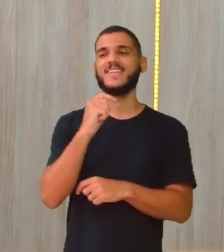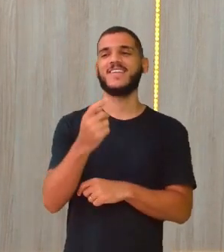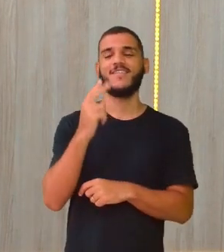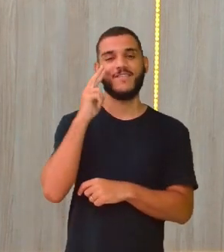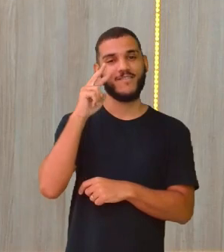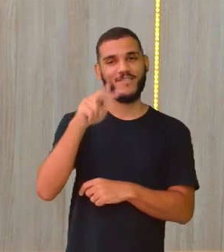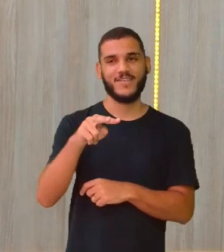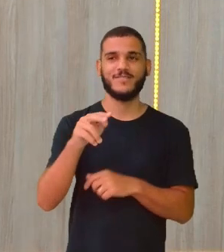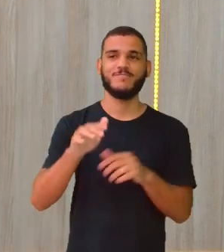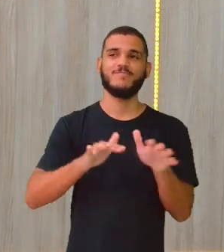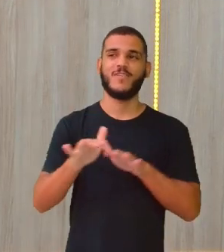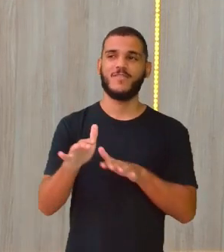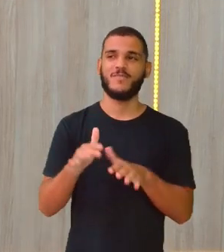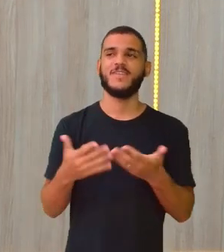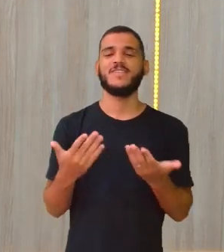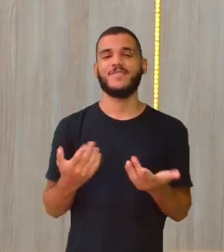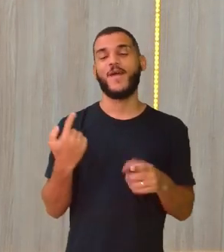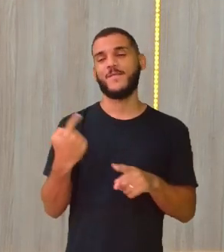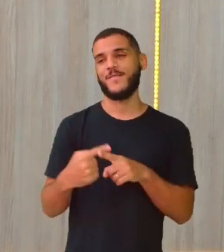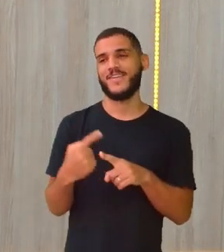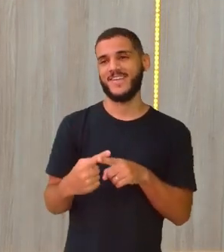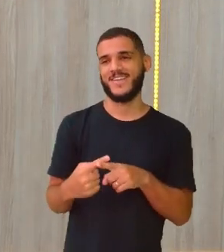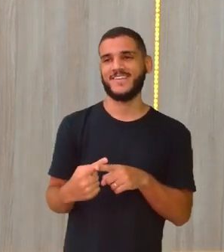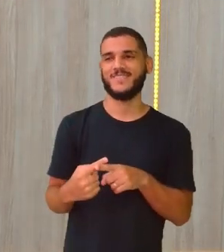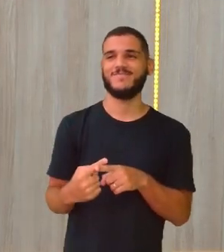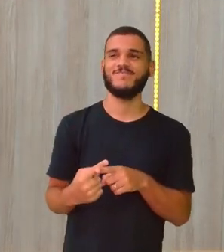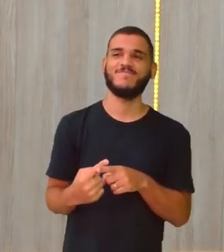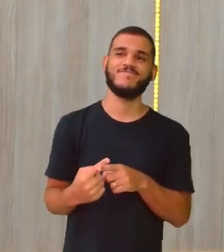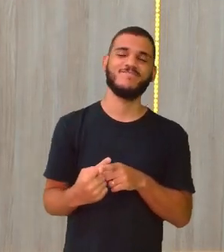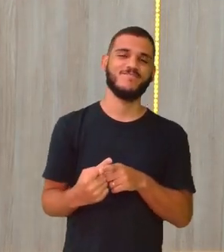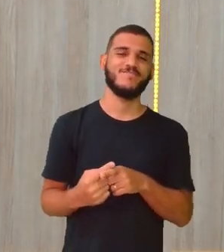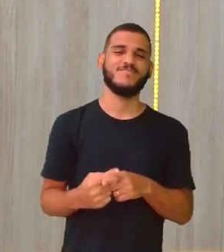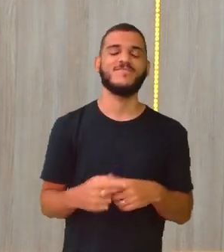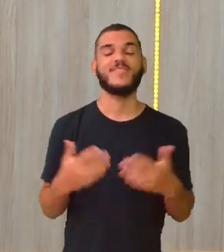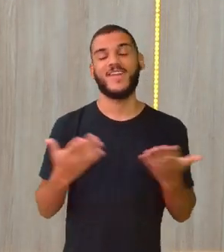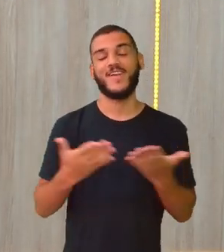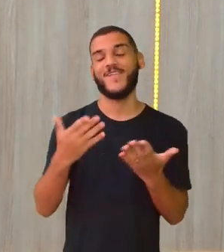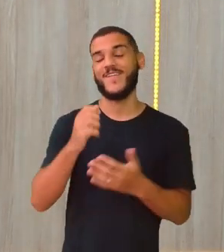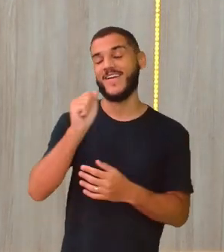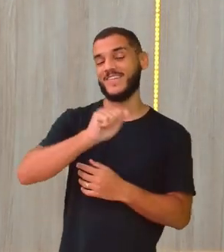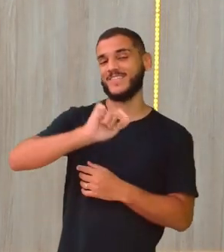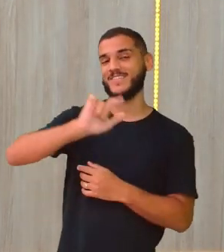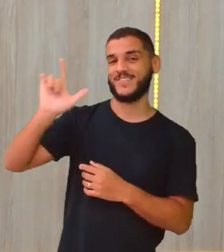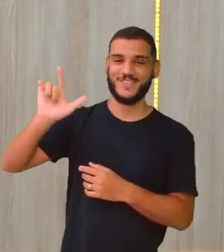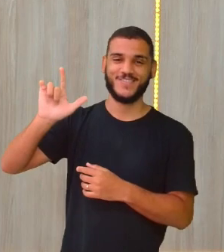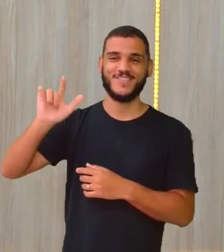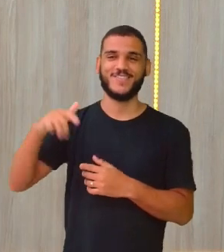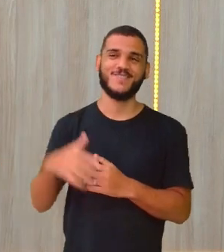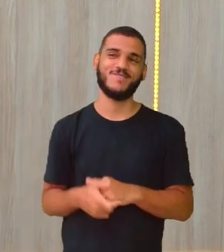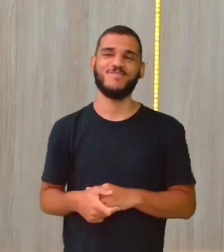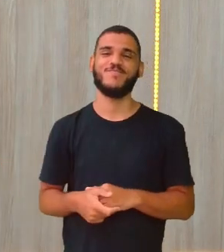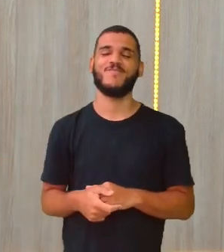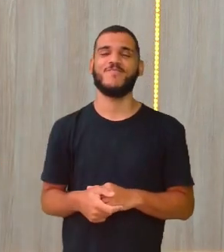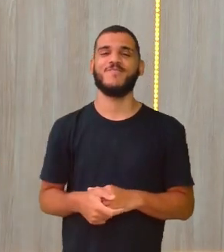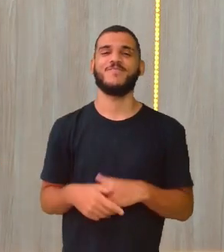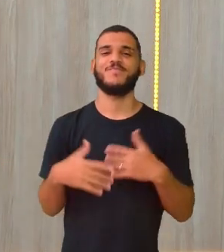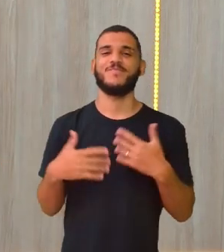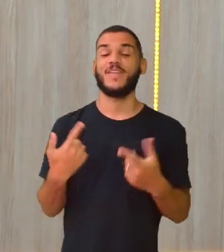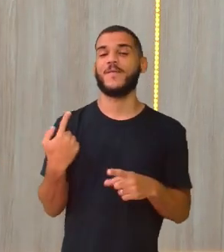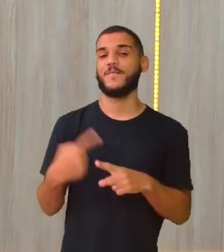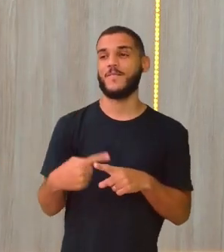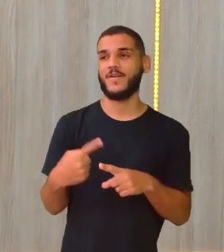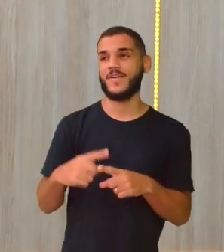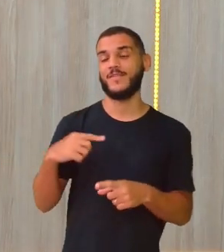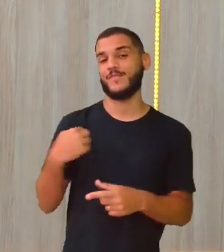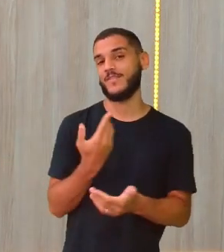movimento aleatório. Por quê? Olha, Isa. Olha, Isa. Ficando azul, ó. Menino do céu. É porque